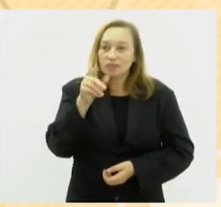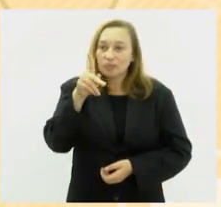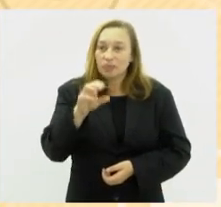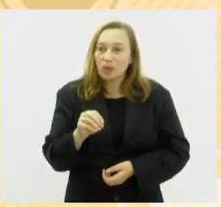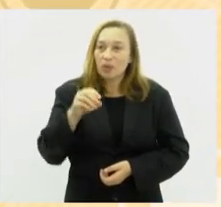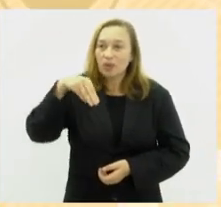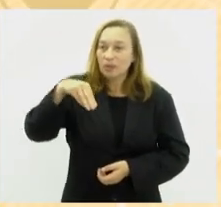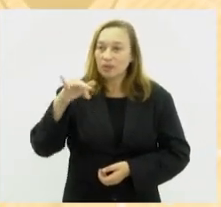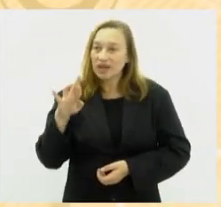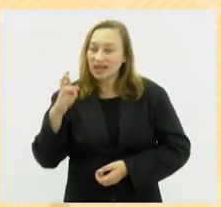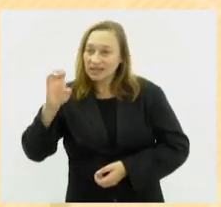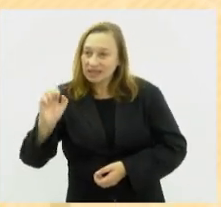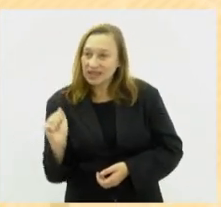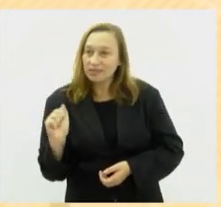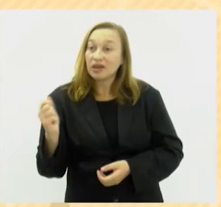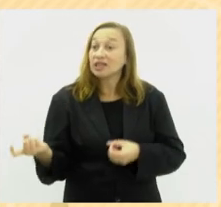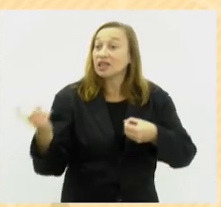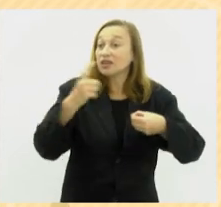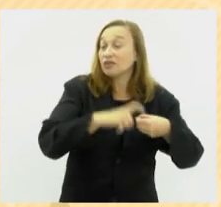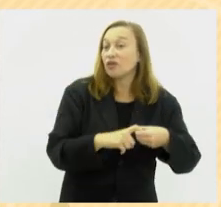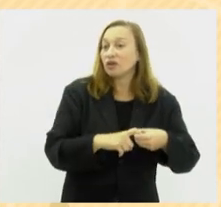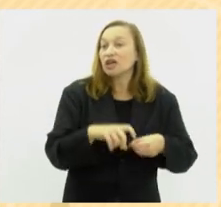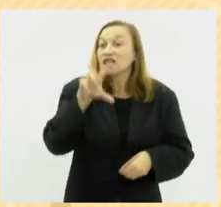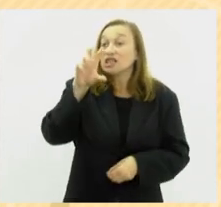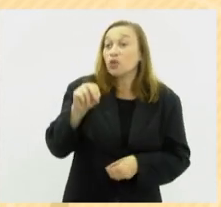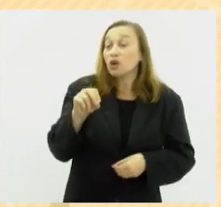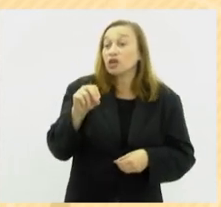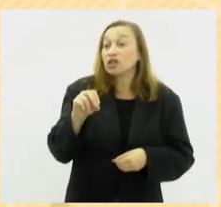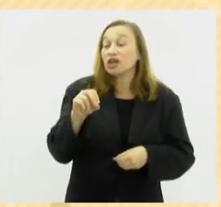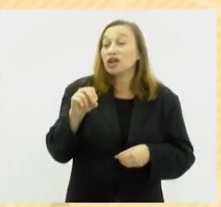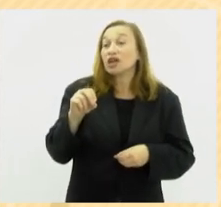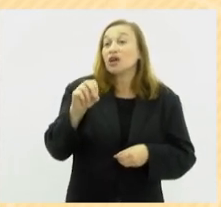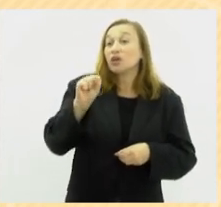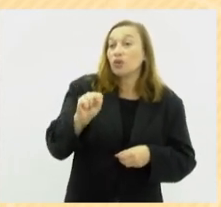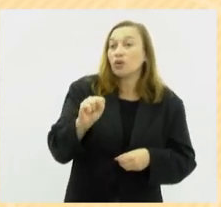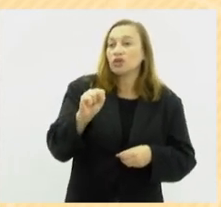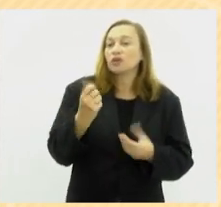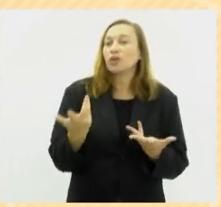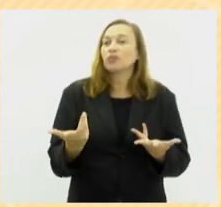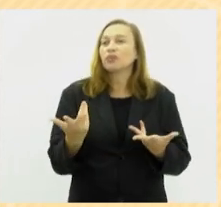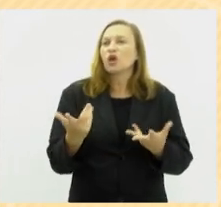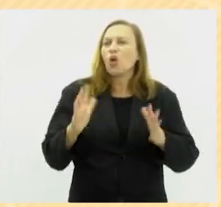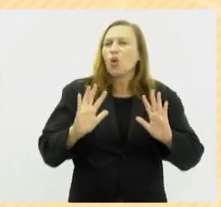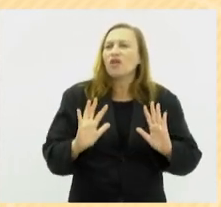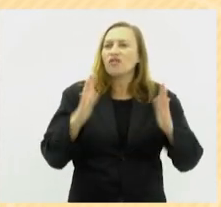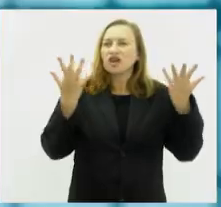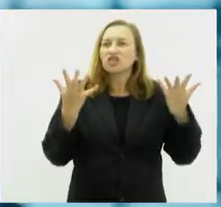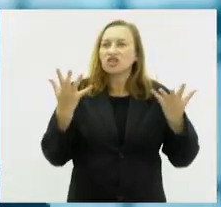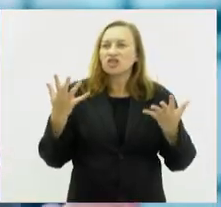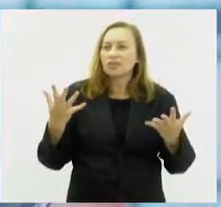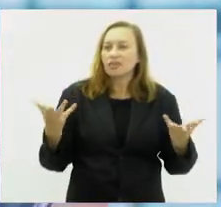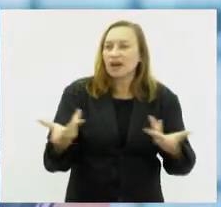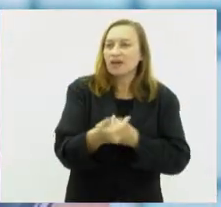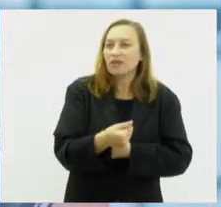evento, que está completando 58 edições, abre o palco no domingo para o cantor Ferrugem, cantando muito pagode.